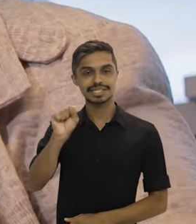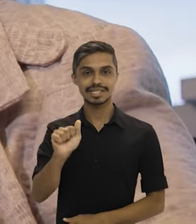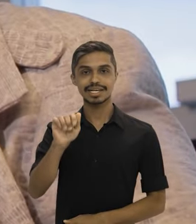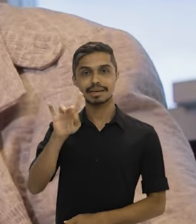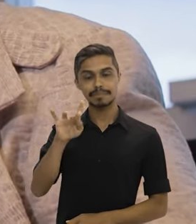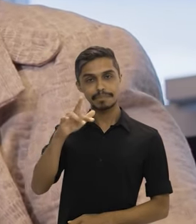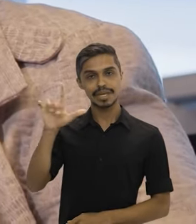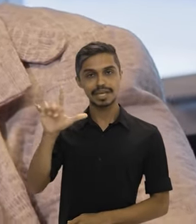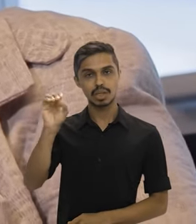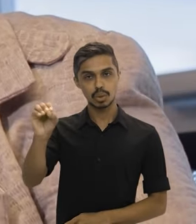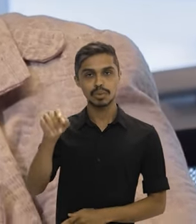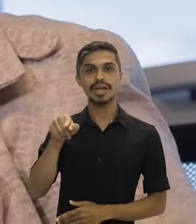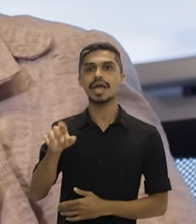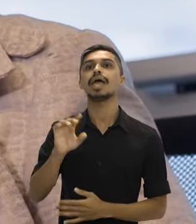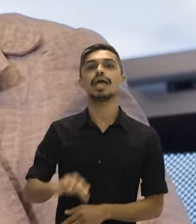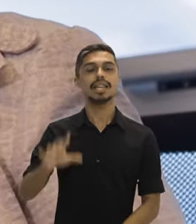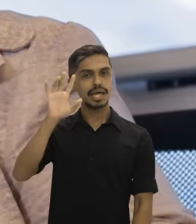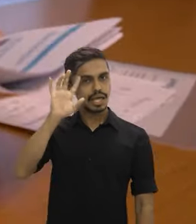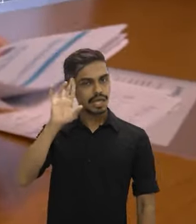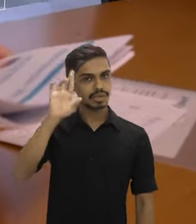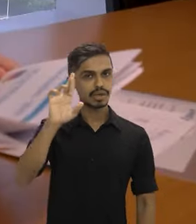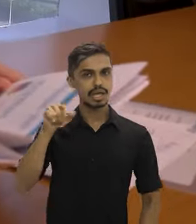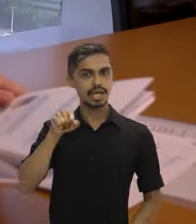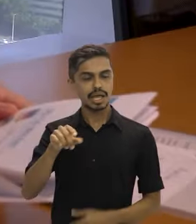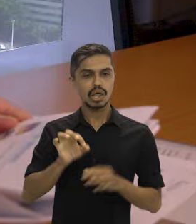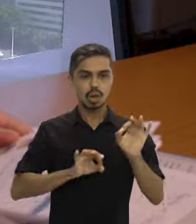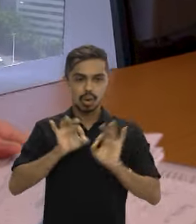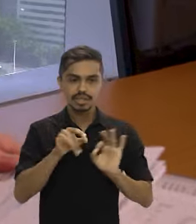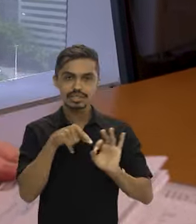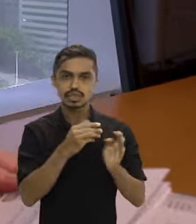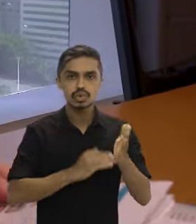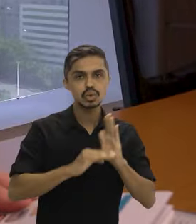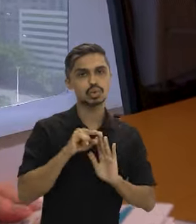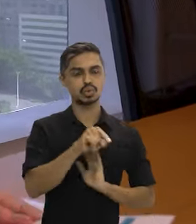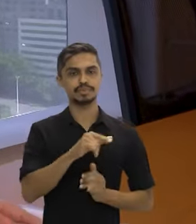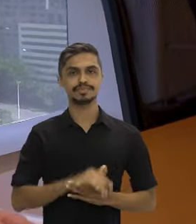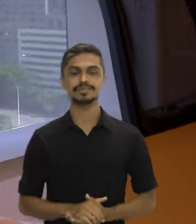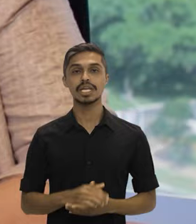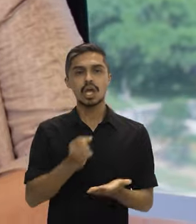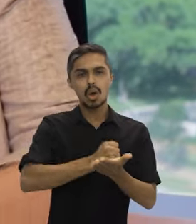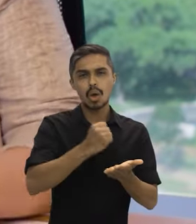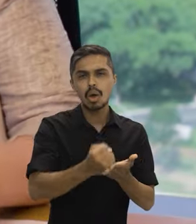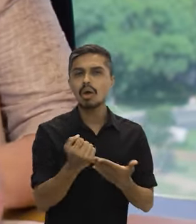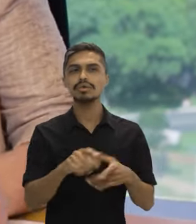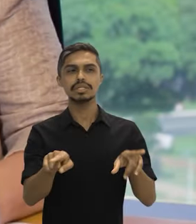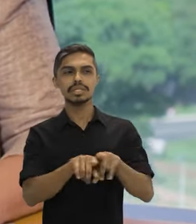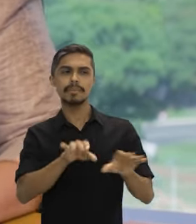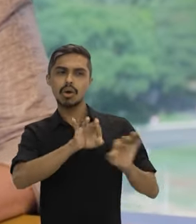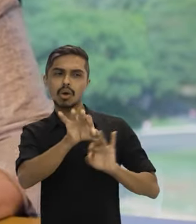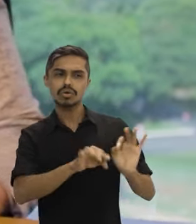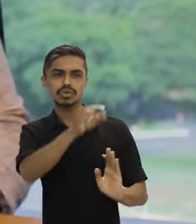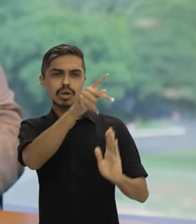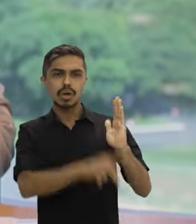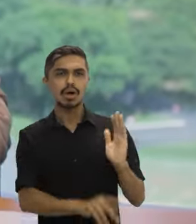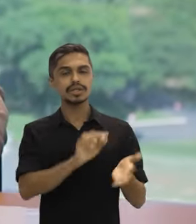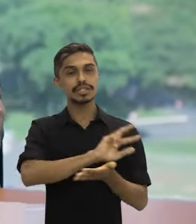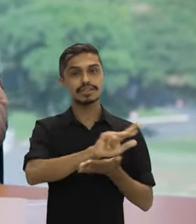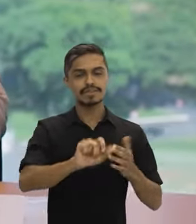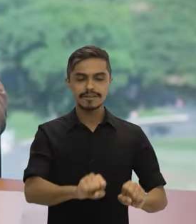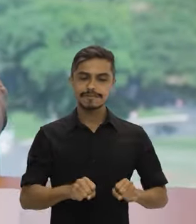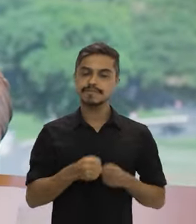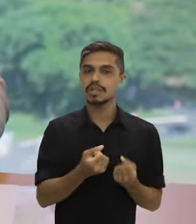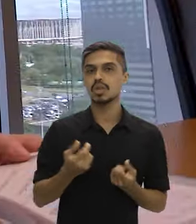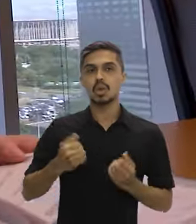socioambiental do banco. Responsável pela captação de recursos, pelas contratações e pelo monitoramento dos